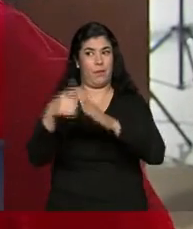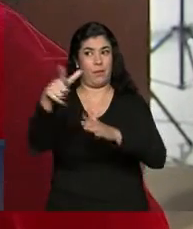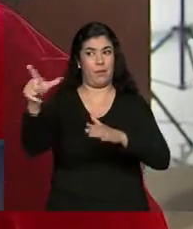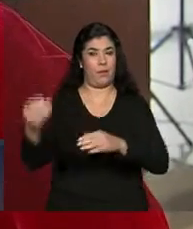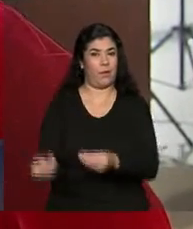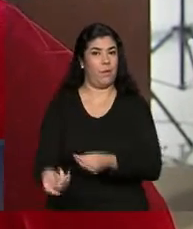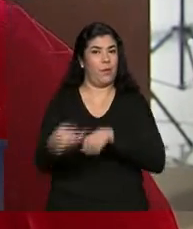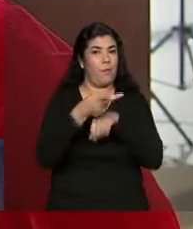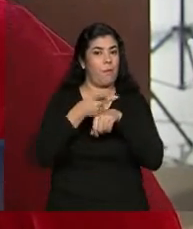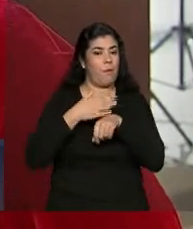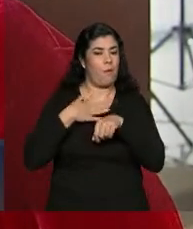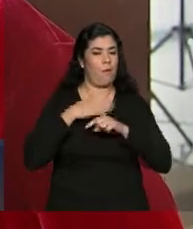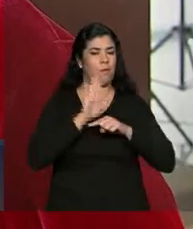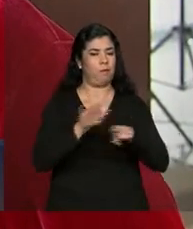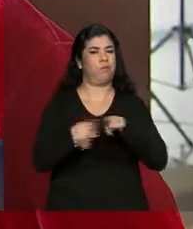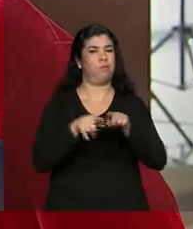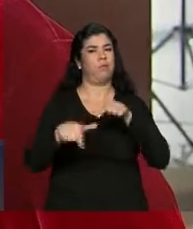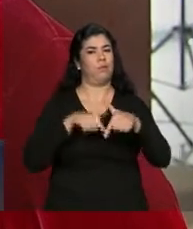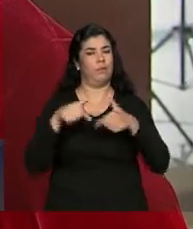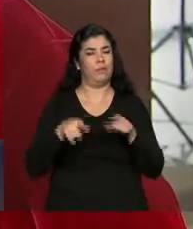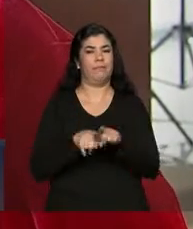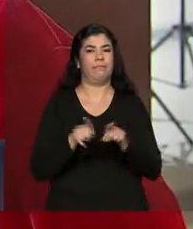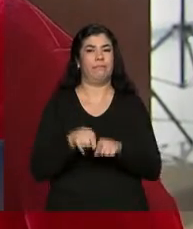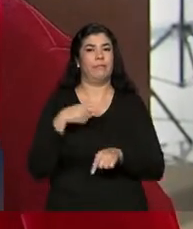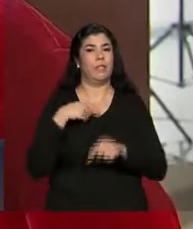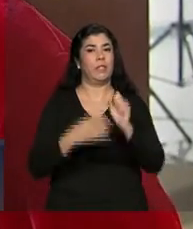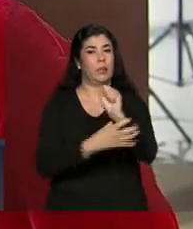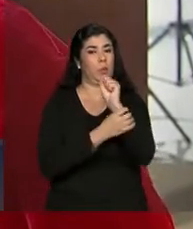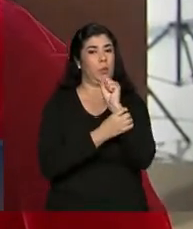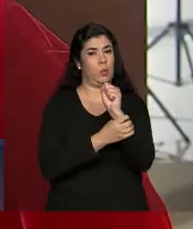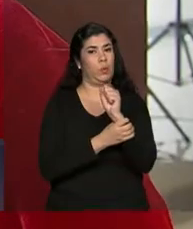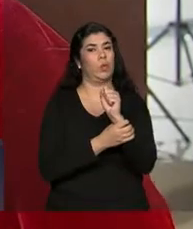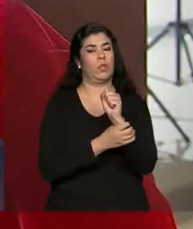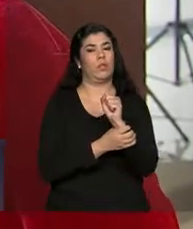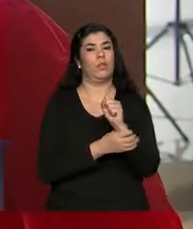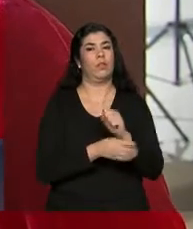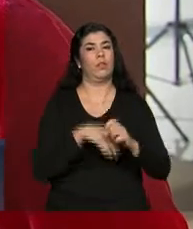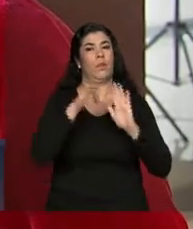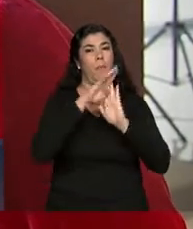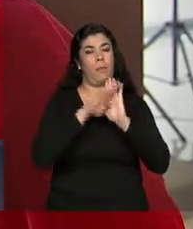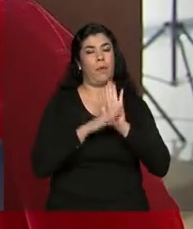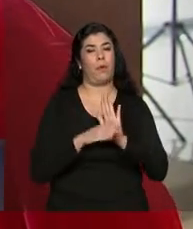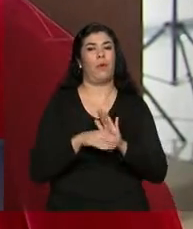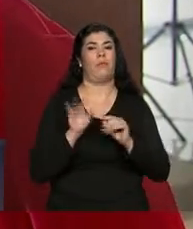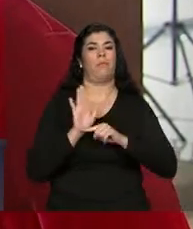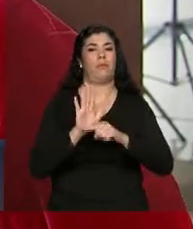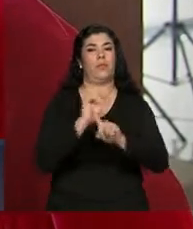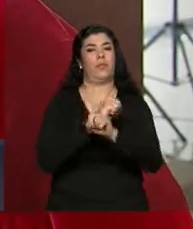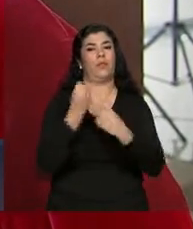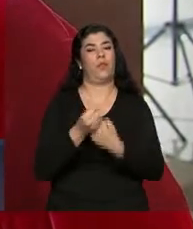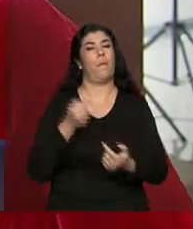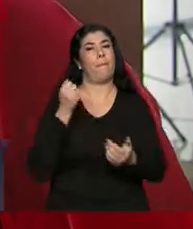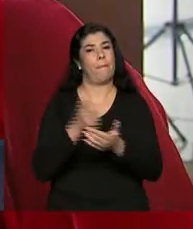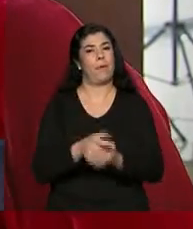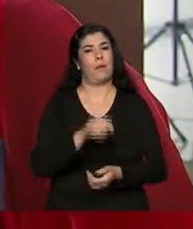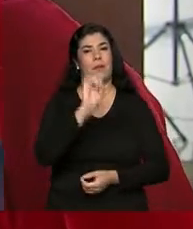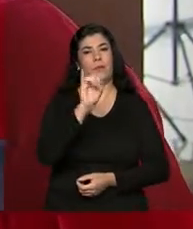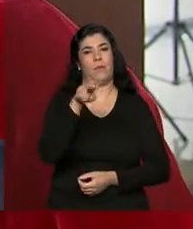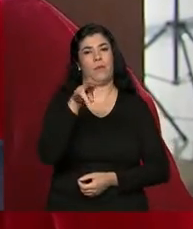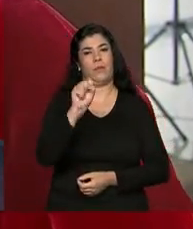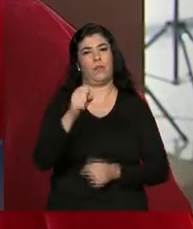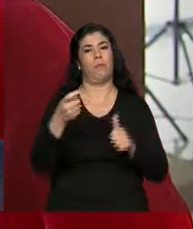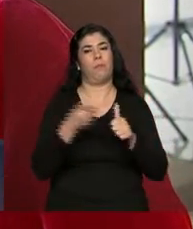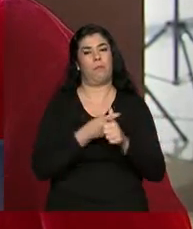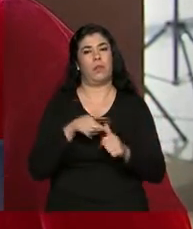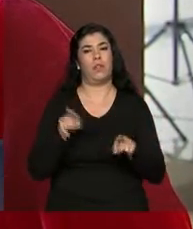procuram mais o meu trabalho. E eu também estou assegurada na assistência social, porque pago meu NSS. Os meus filhos